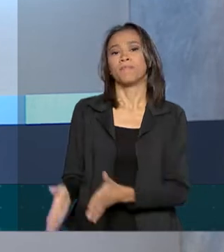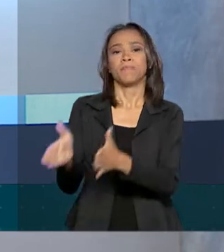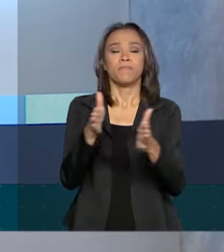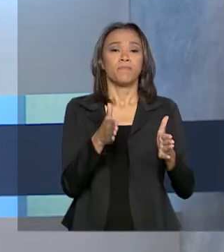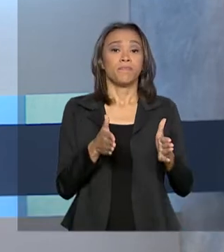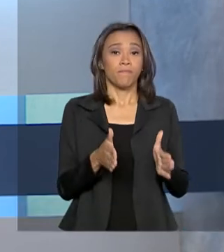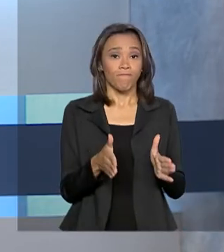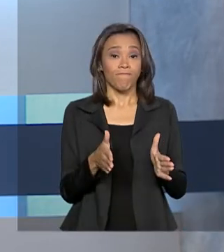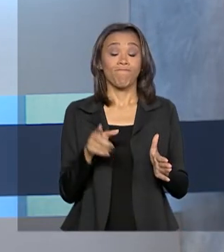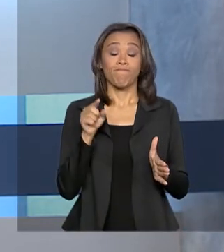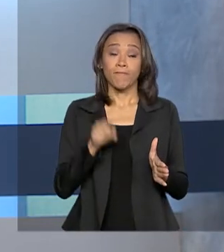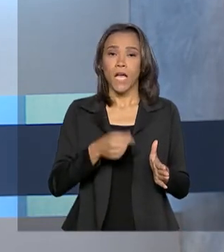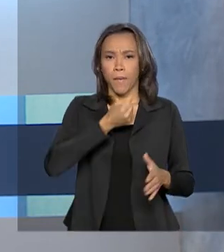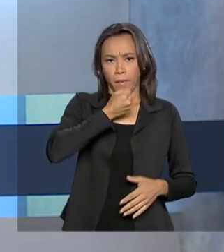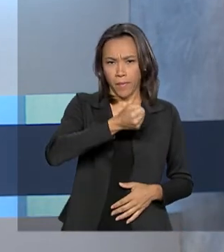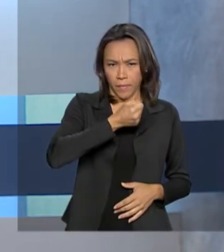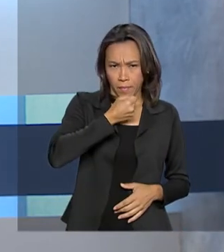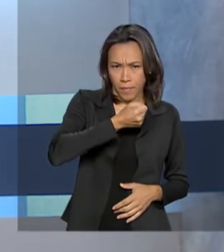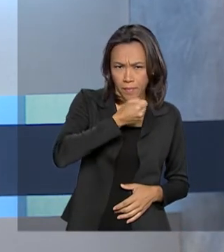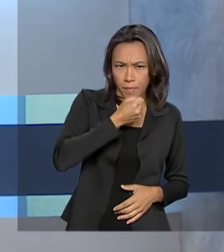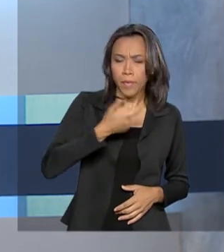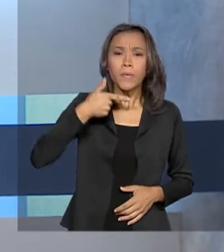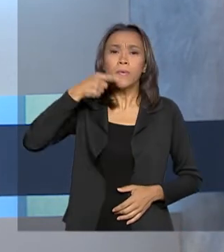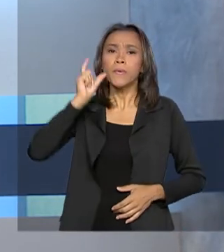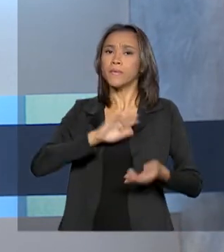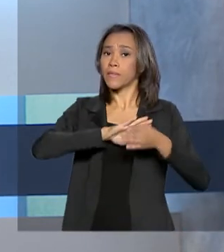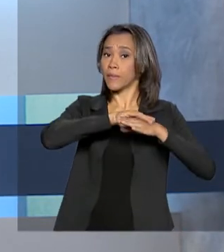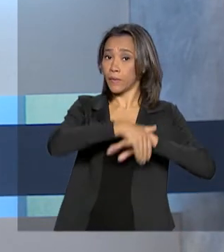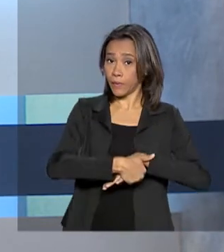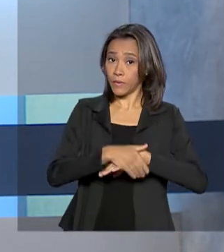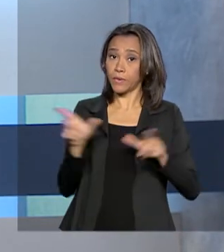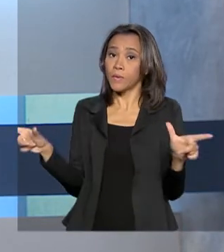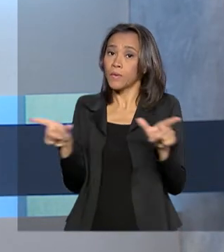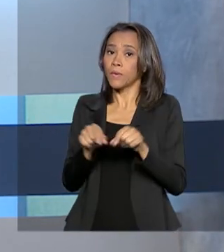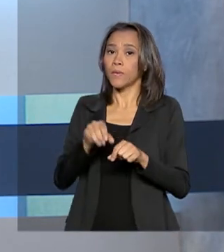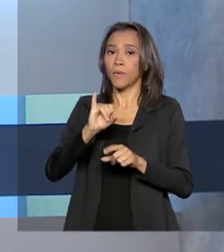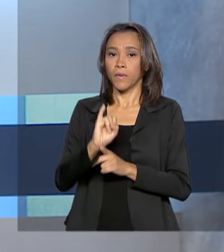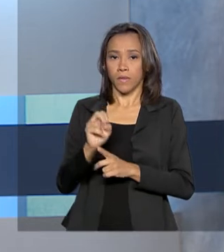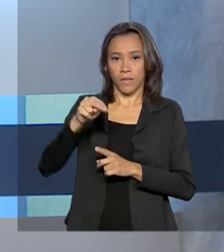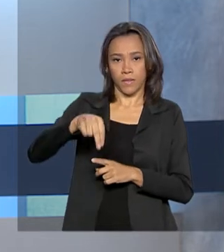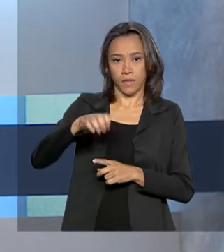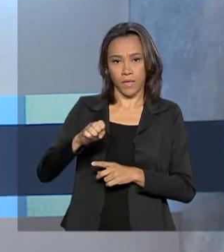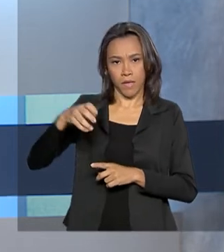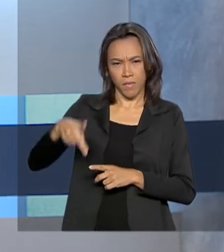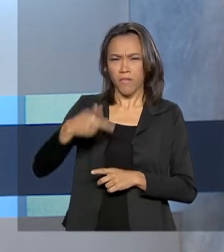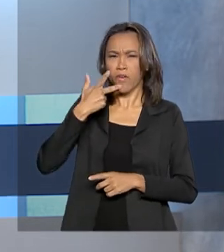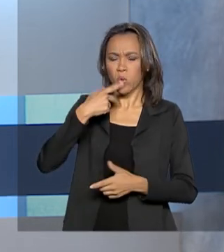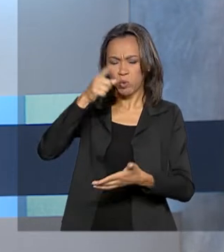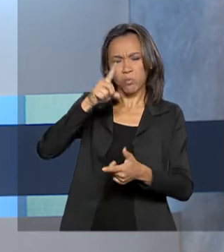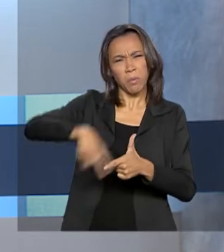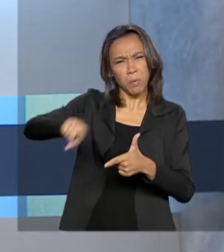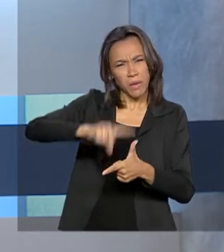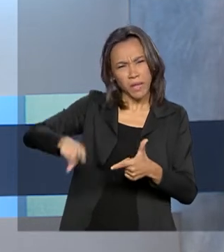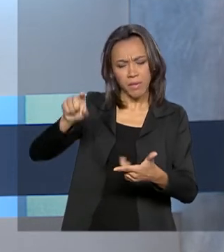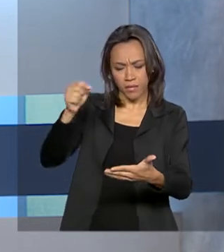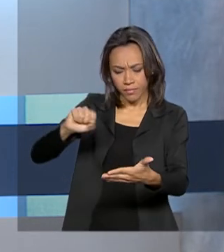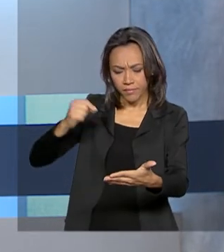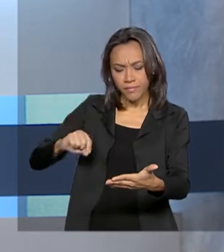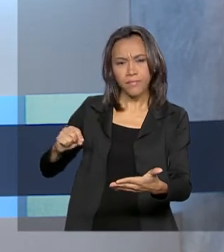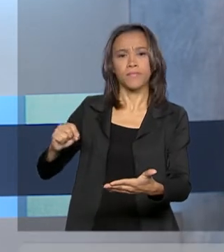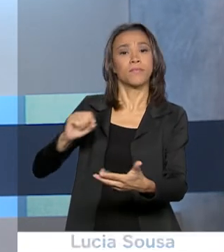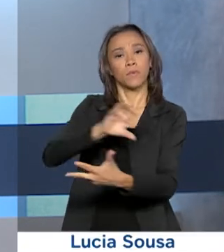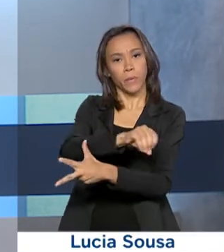Em coletiva, a imprensa, ontem à noite, o Inep confirmou que os problemas na correção do Enem já foram